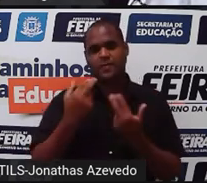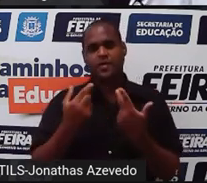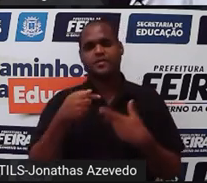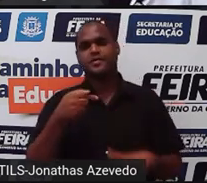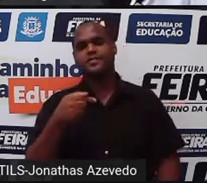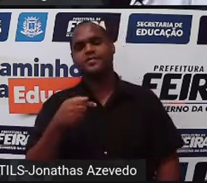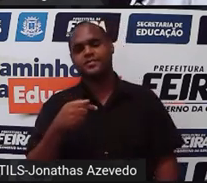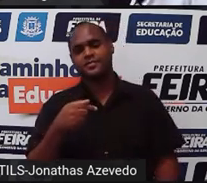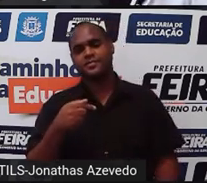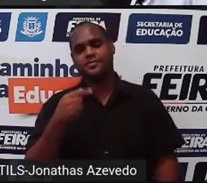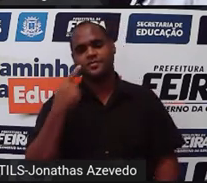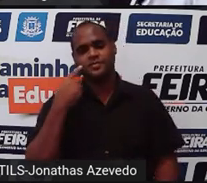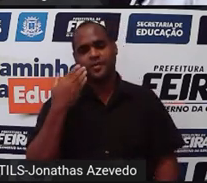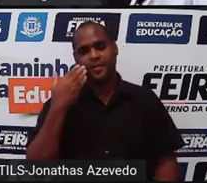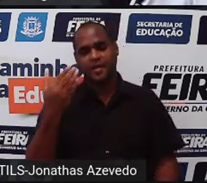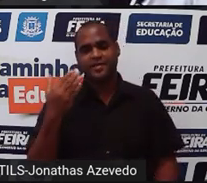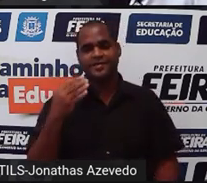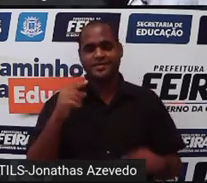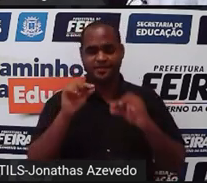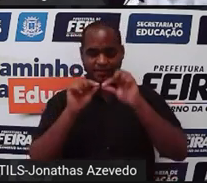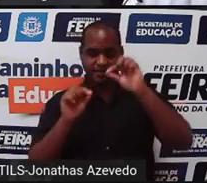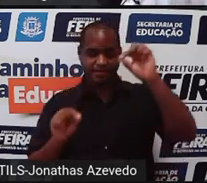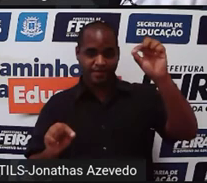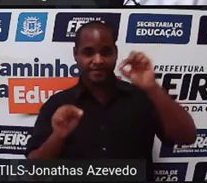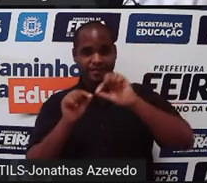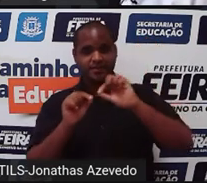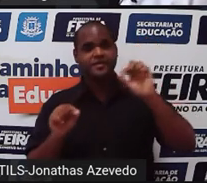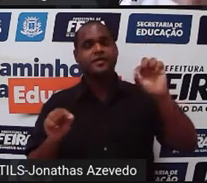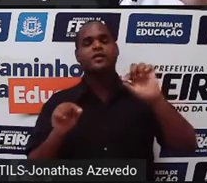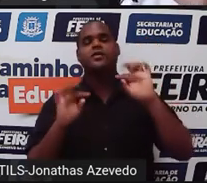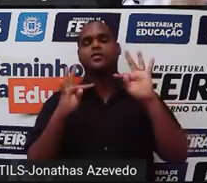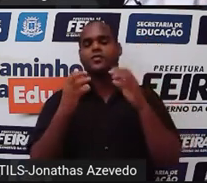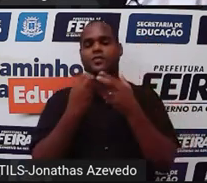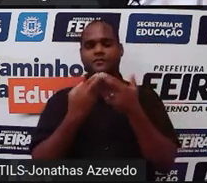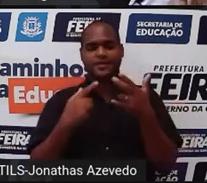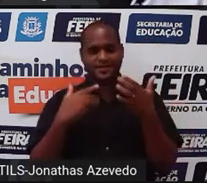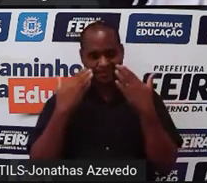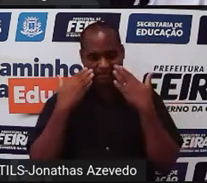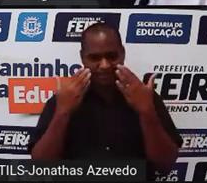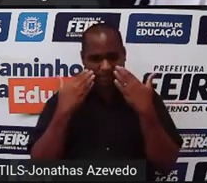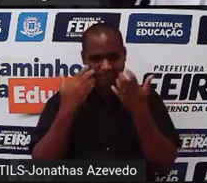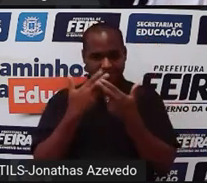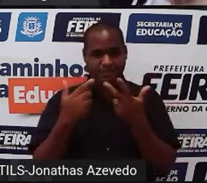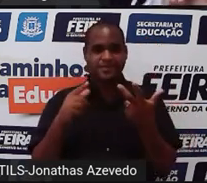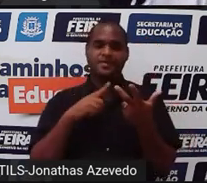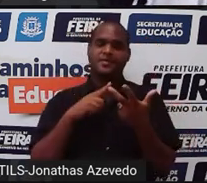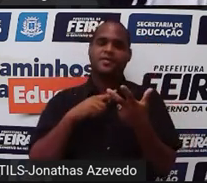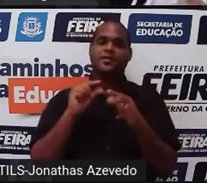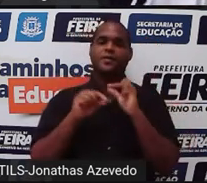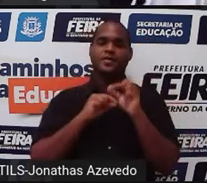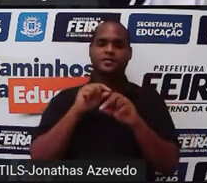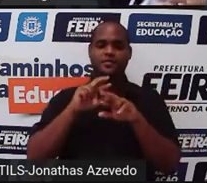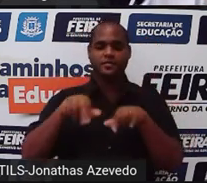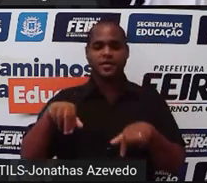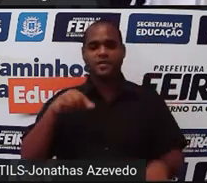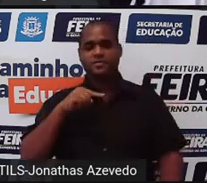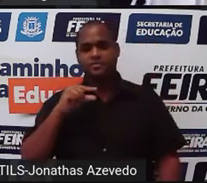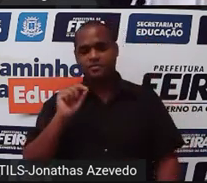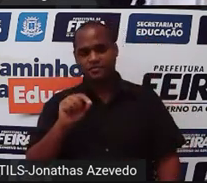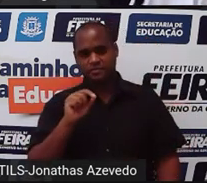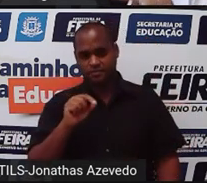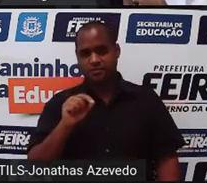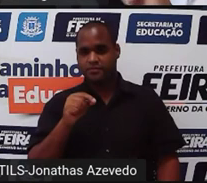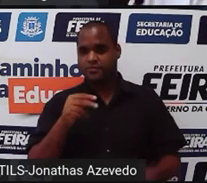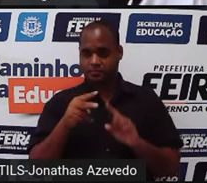aparece uma reta toda representação gráfica de uma equação do primeiro grau com duas